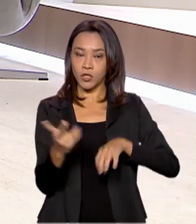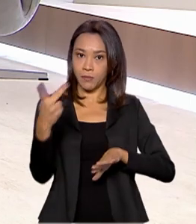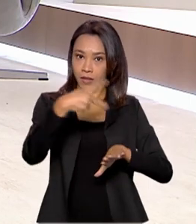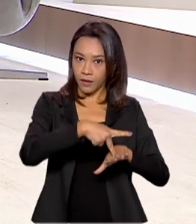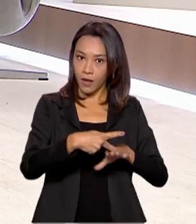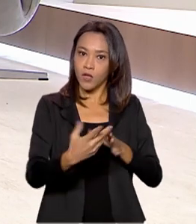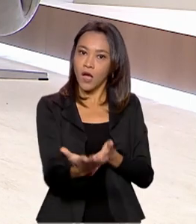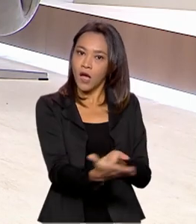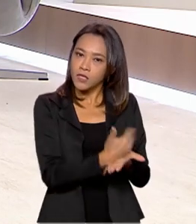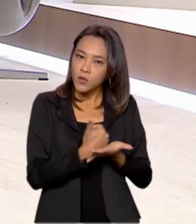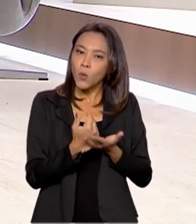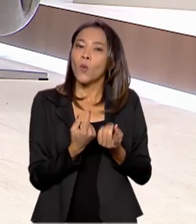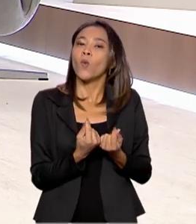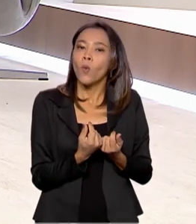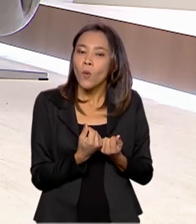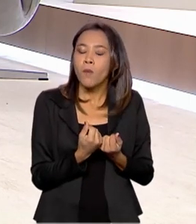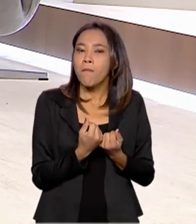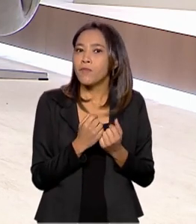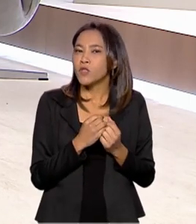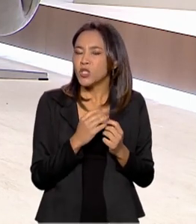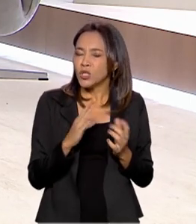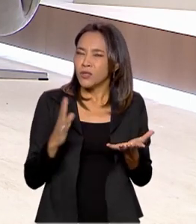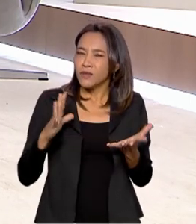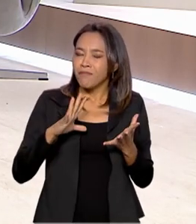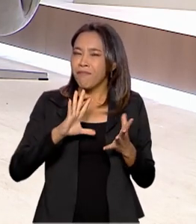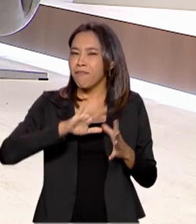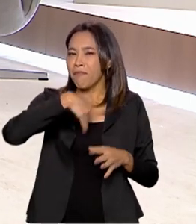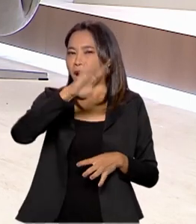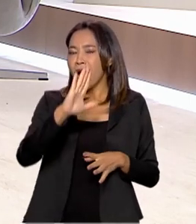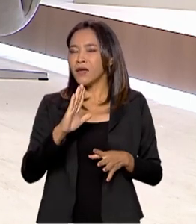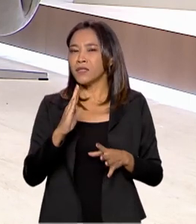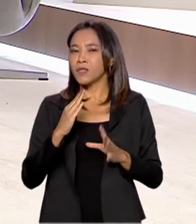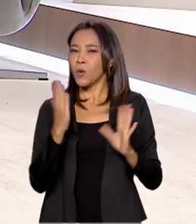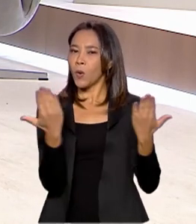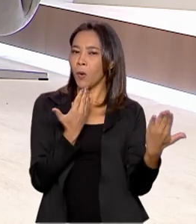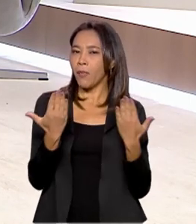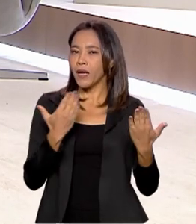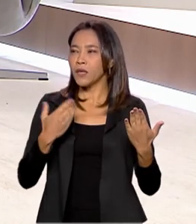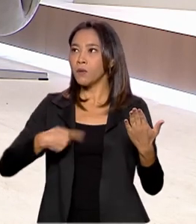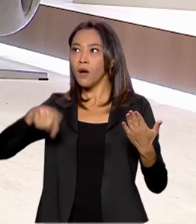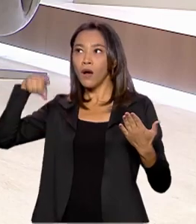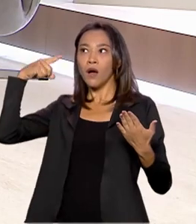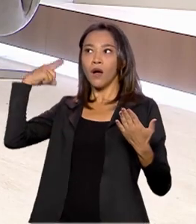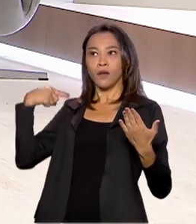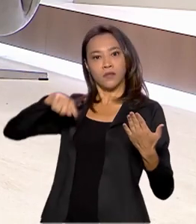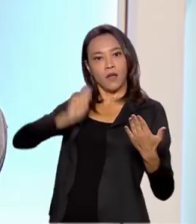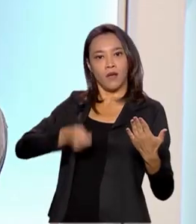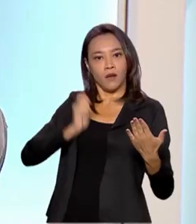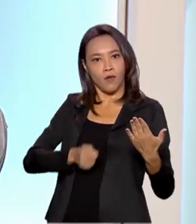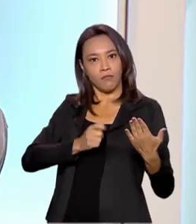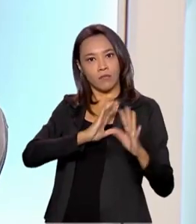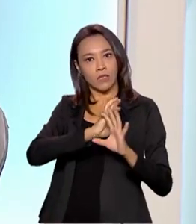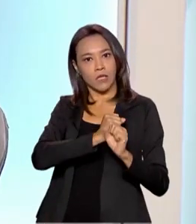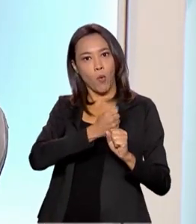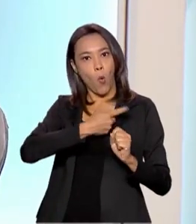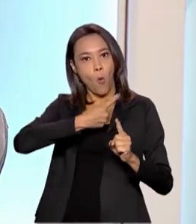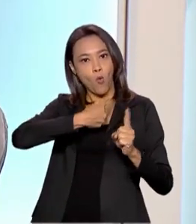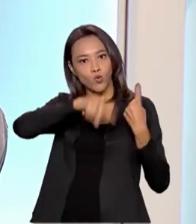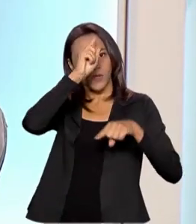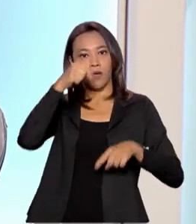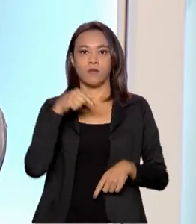arrecadou de bônus de assinatura mais do que todos os leilões anteriores que nós já tivemos. Então, foi um grande sucesso.